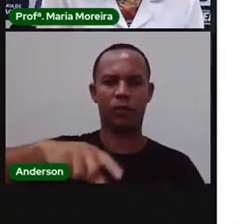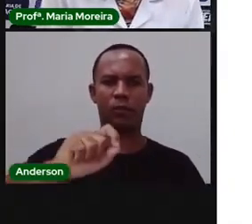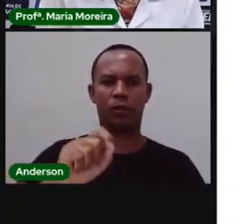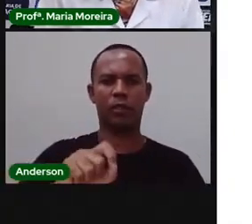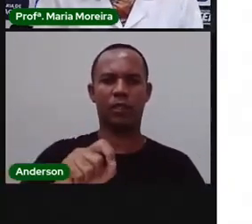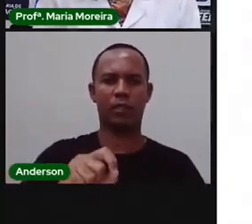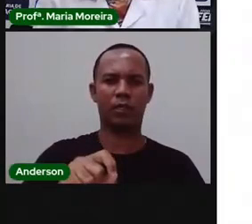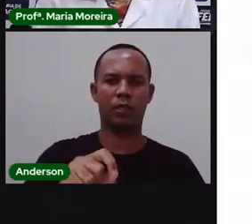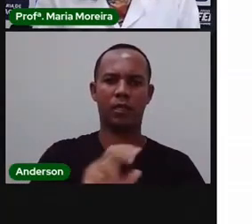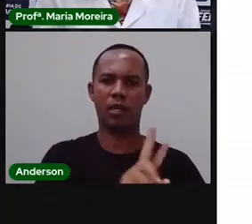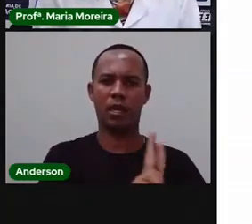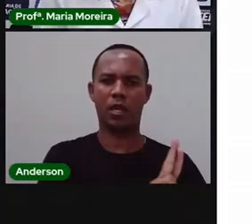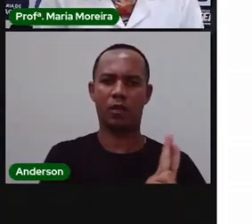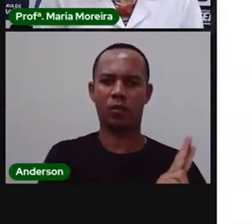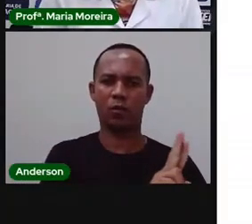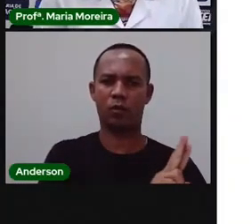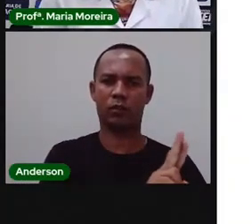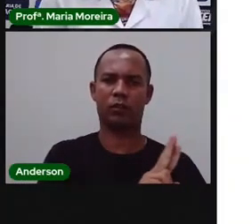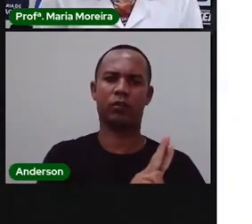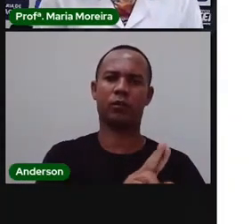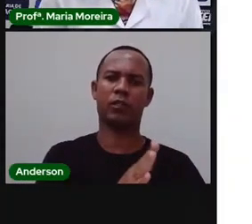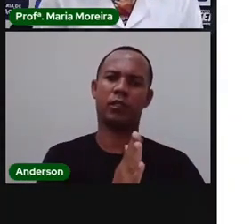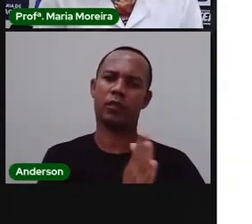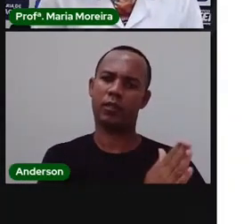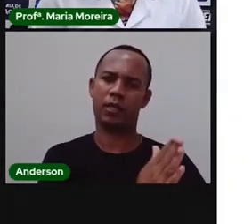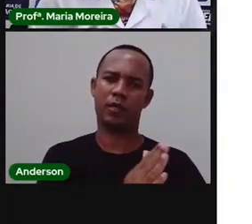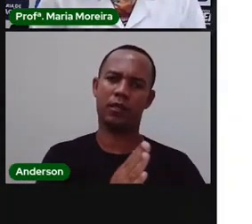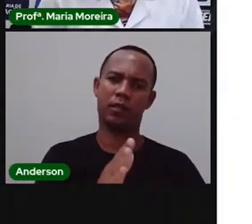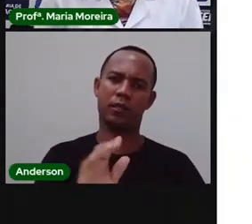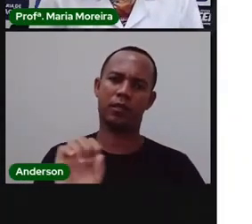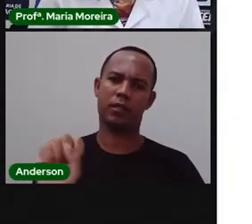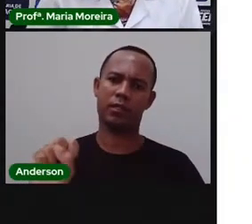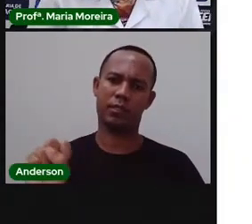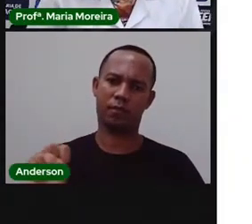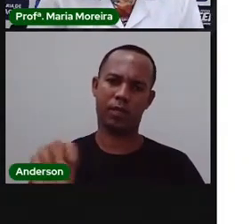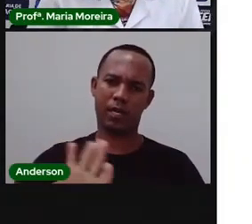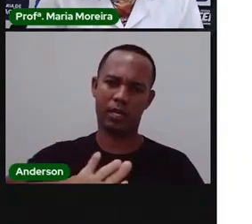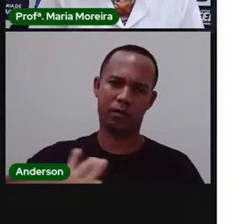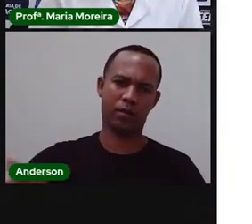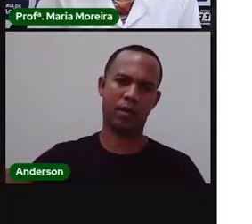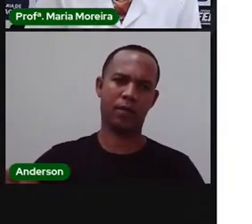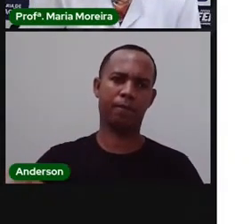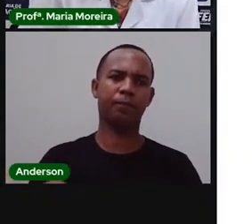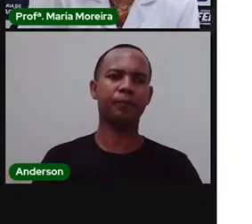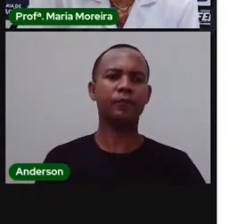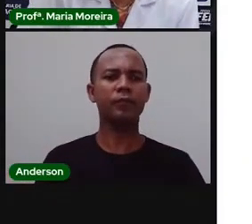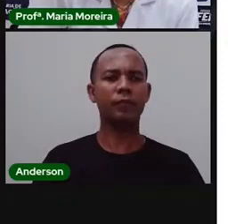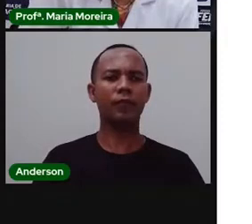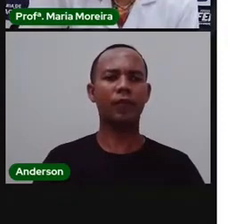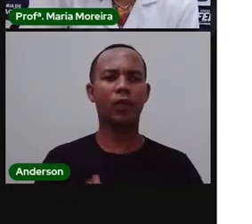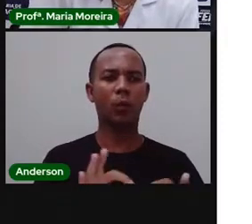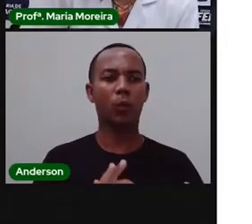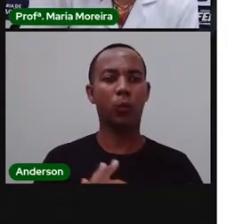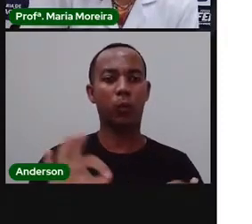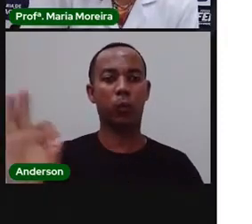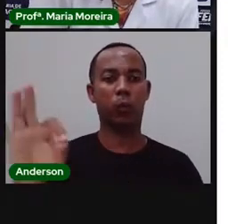Recôncavo e o semiárido do Nordeste Baiano. A sua extensão, né? 1